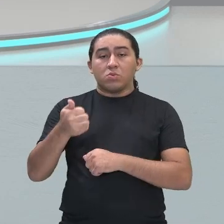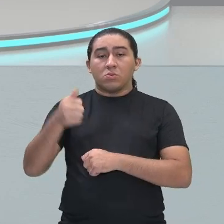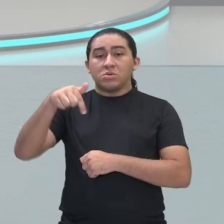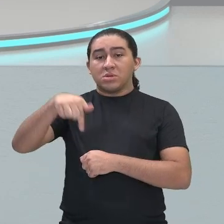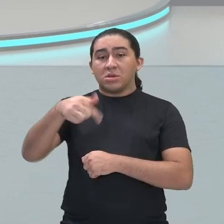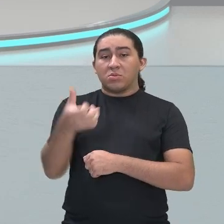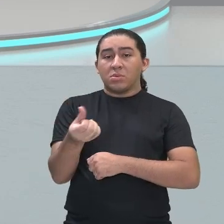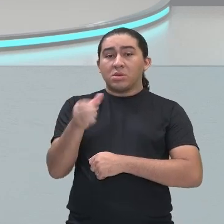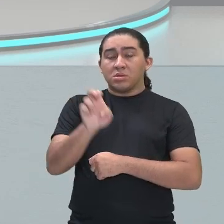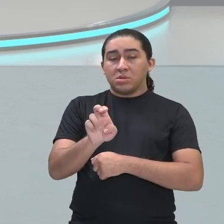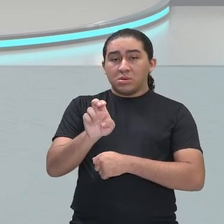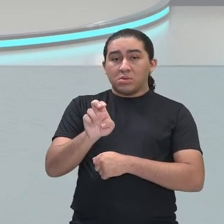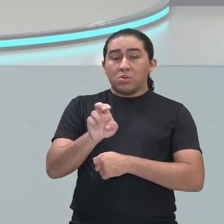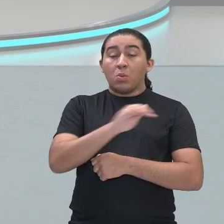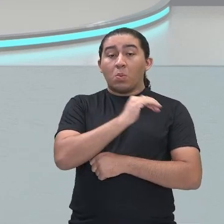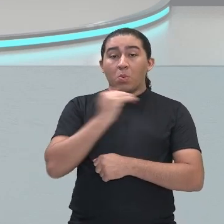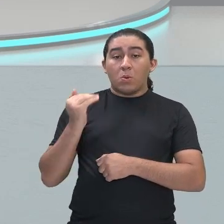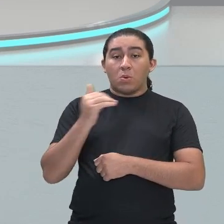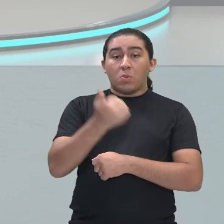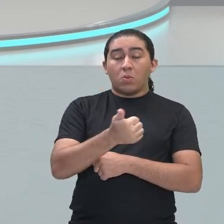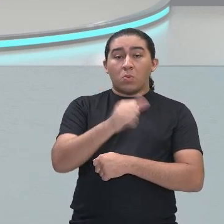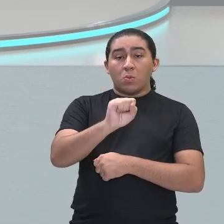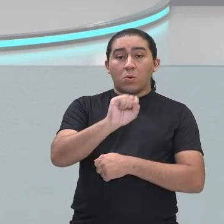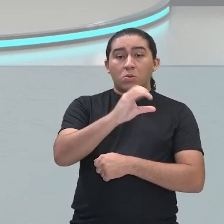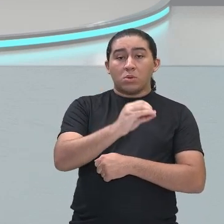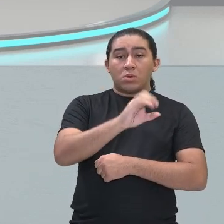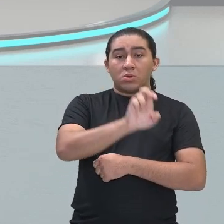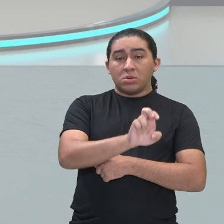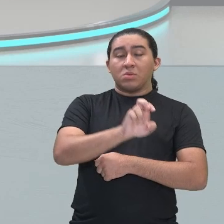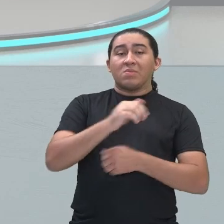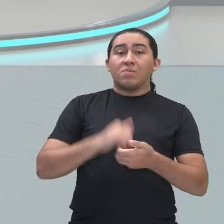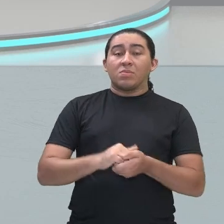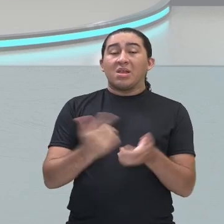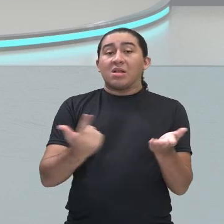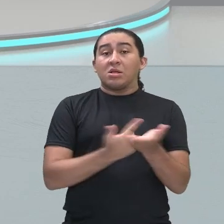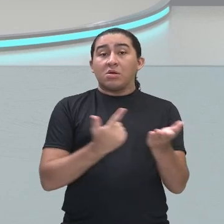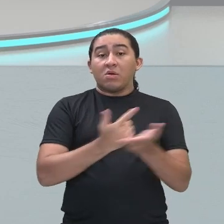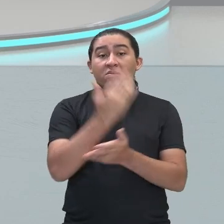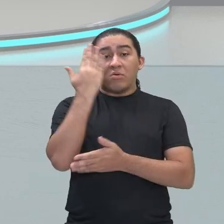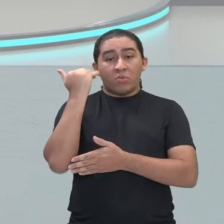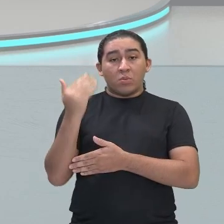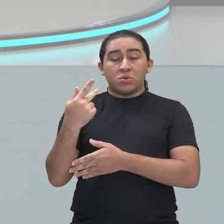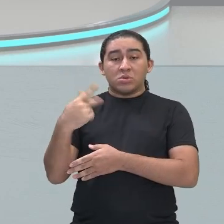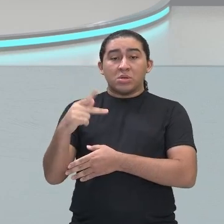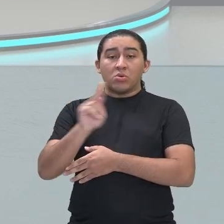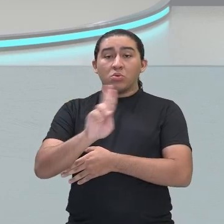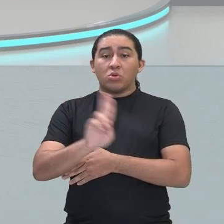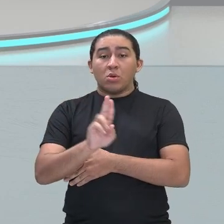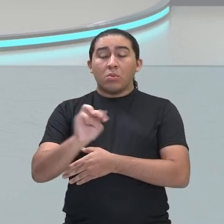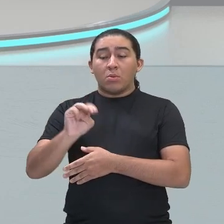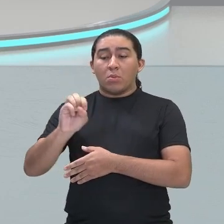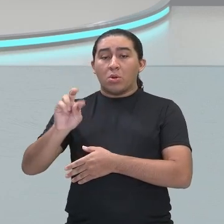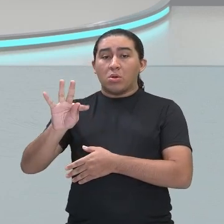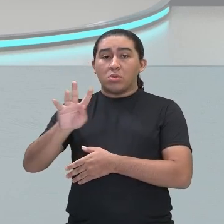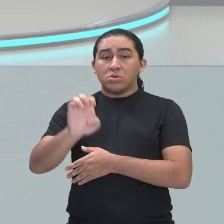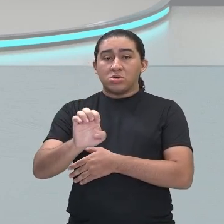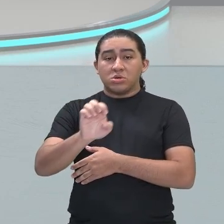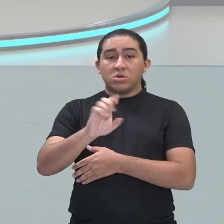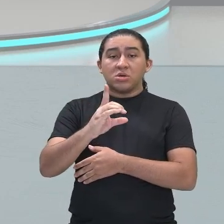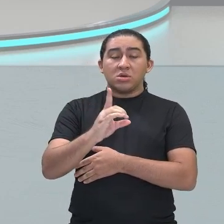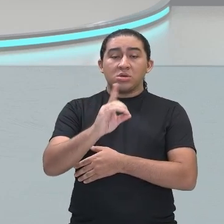1805. A obra mais importante dele. Morte de Dona Igneis de Castro. Elegia.